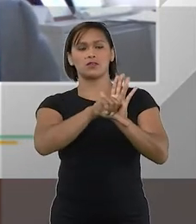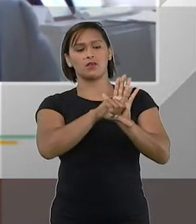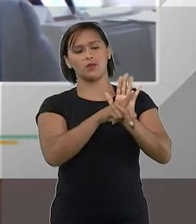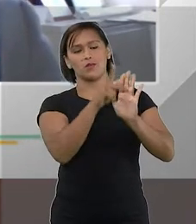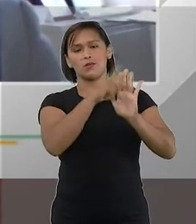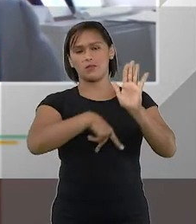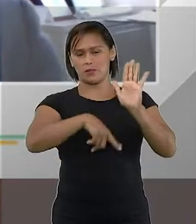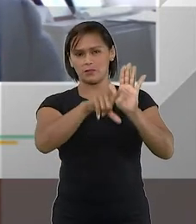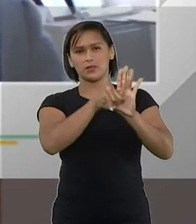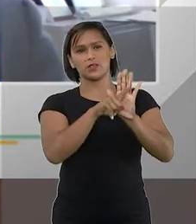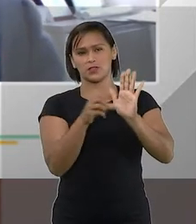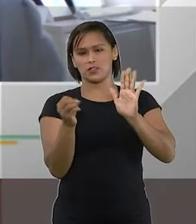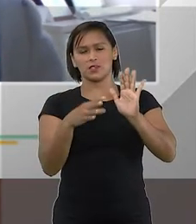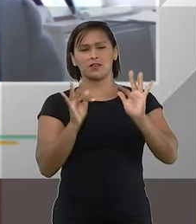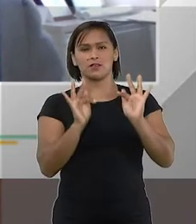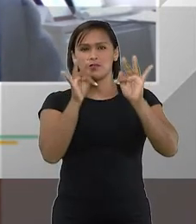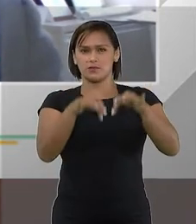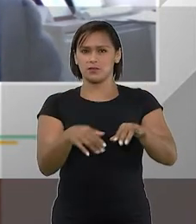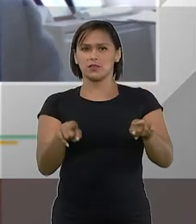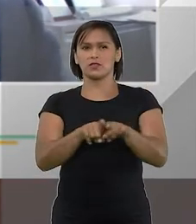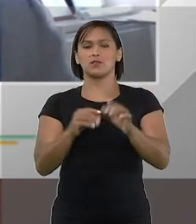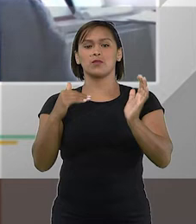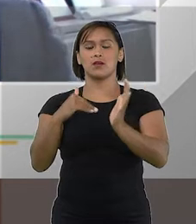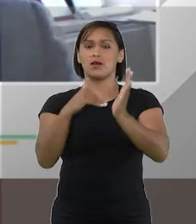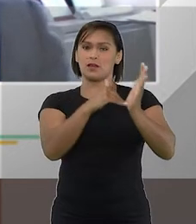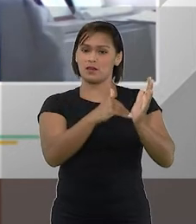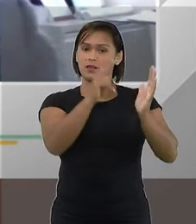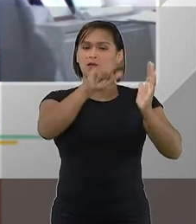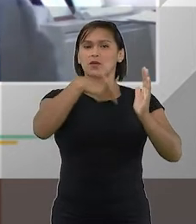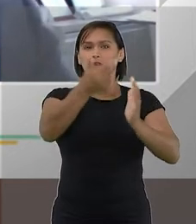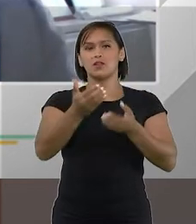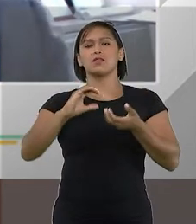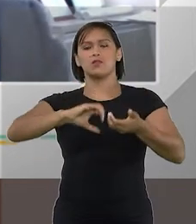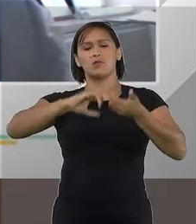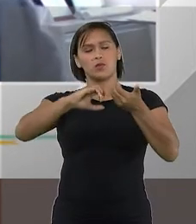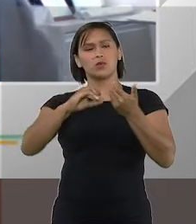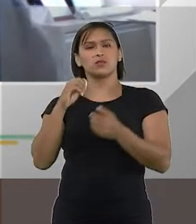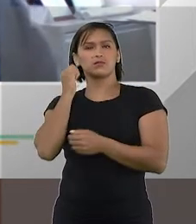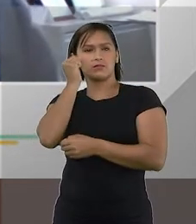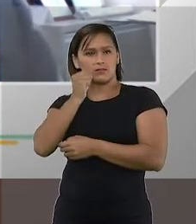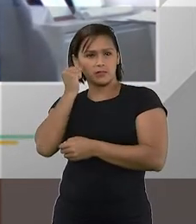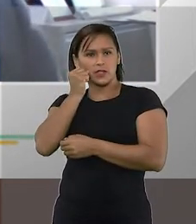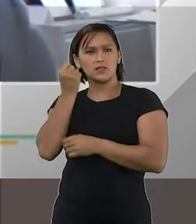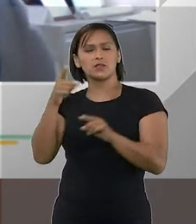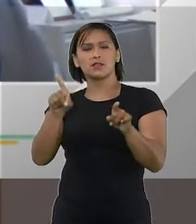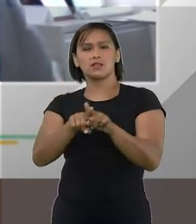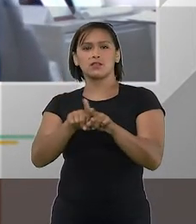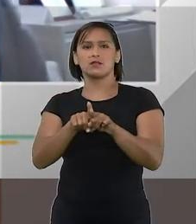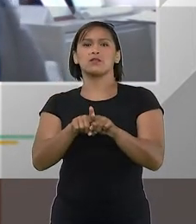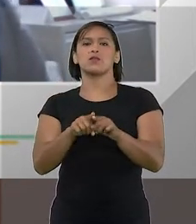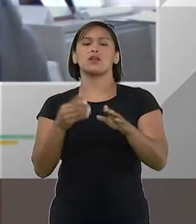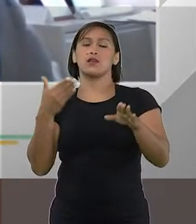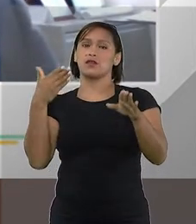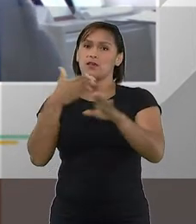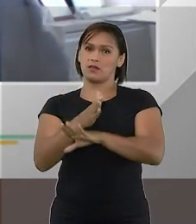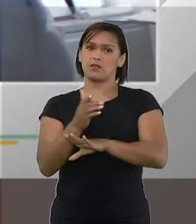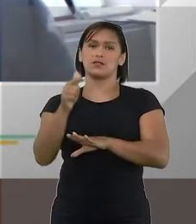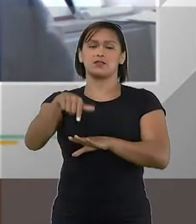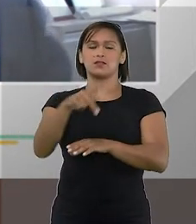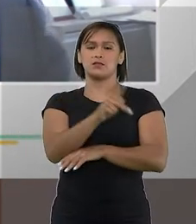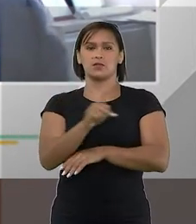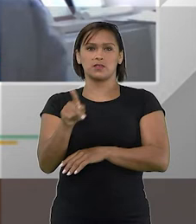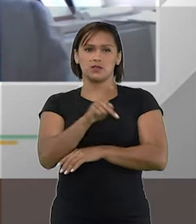versão final deste projeto, tanto pela Câmara, depois pelo Senado e, finalmente, a sanção